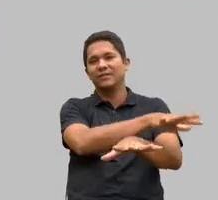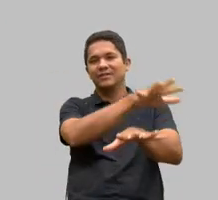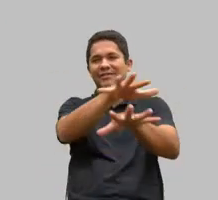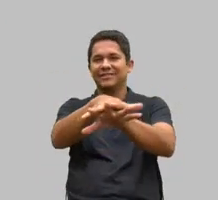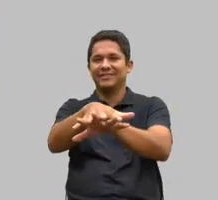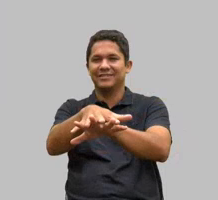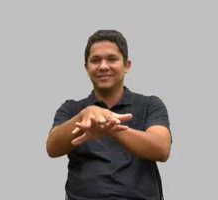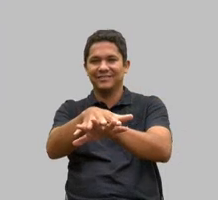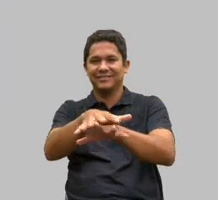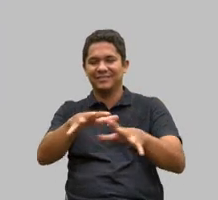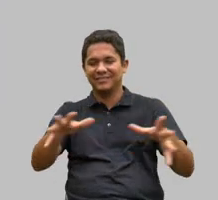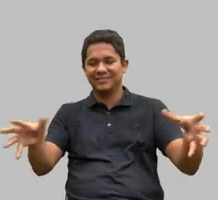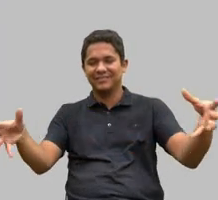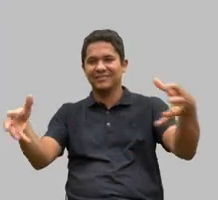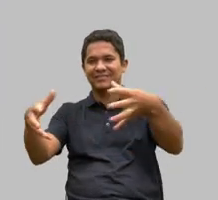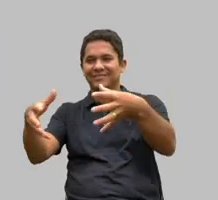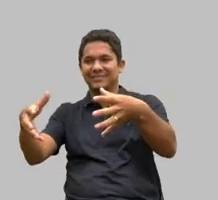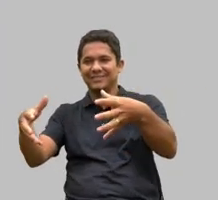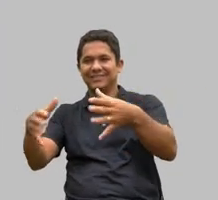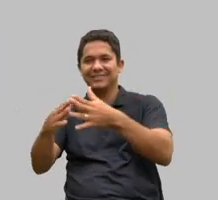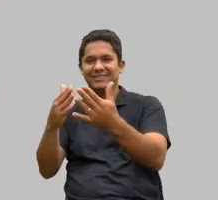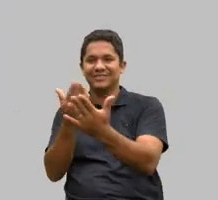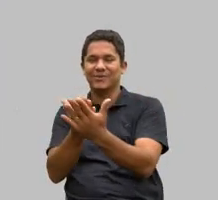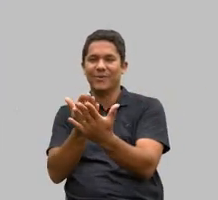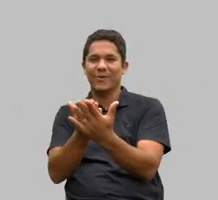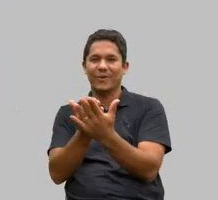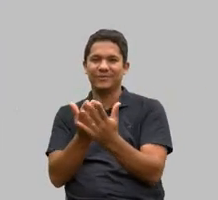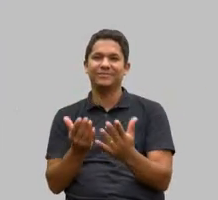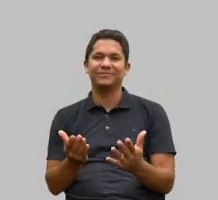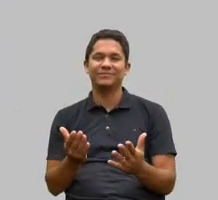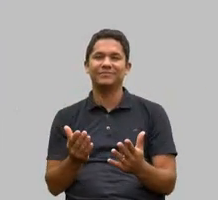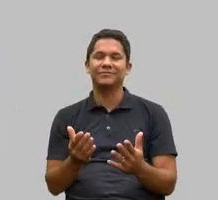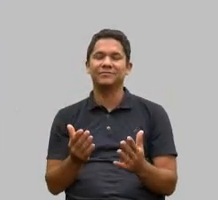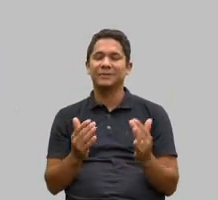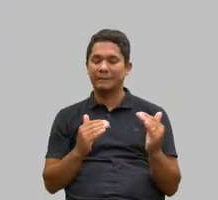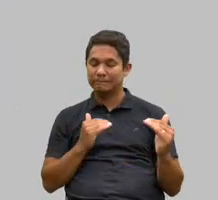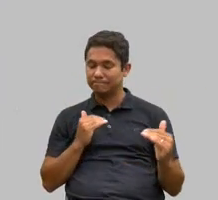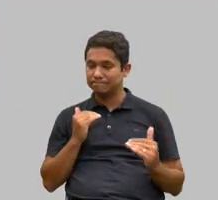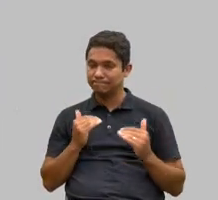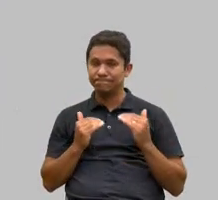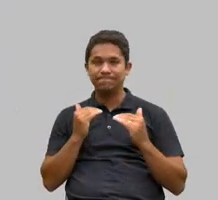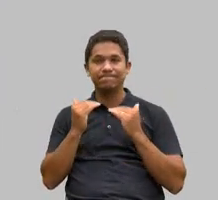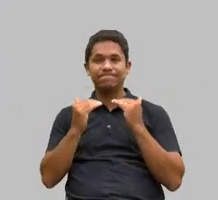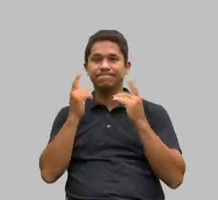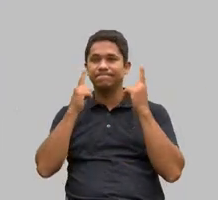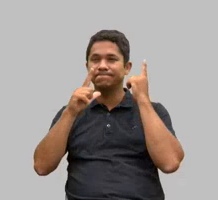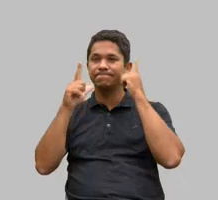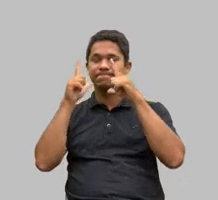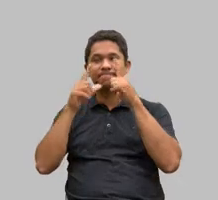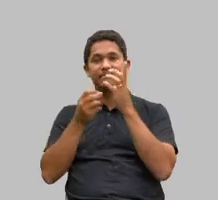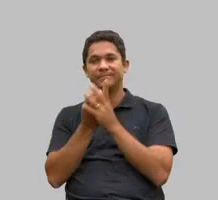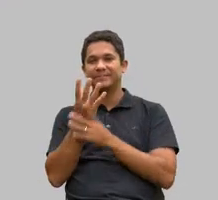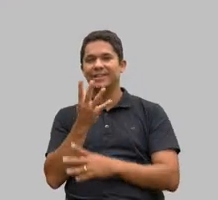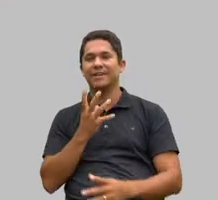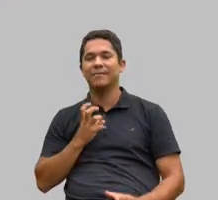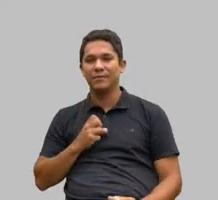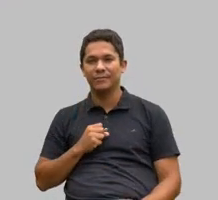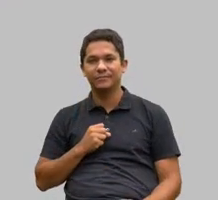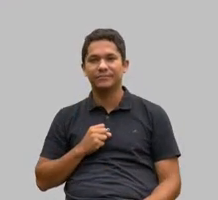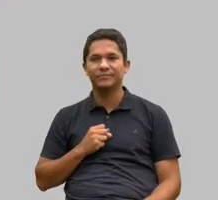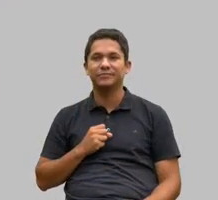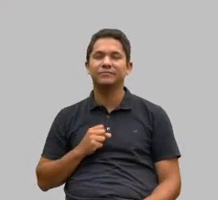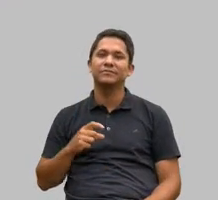escolas fomos levantando e aquilo foi pegando foi criando o amor a nossa